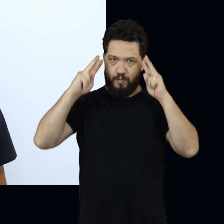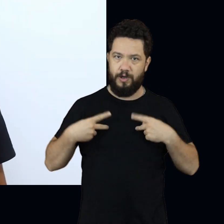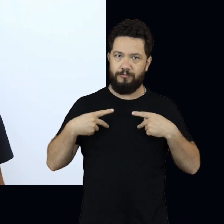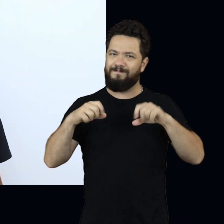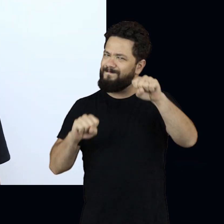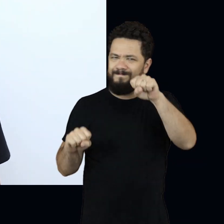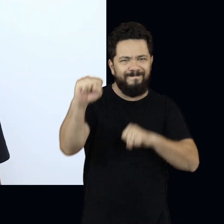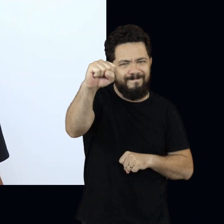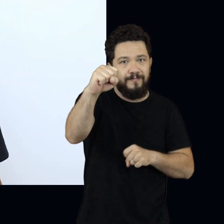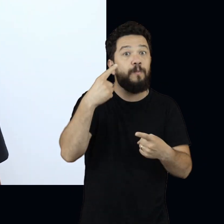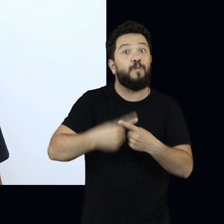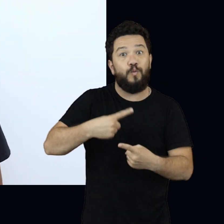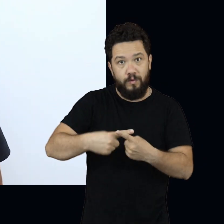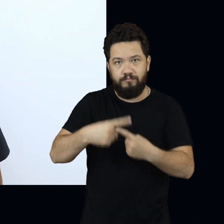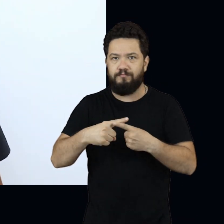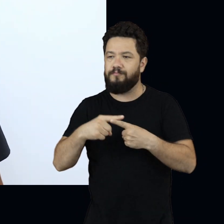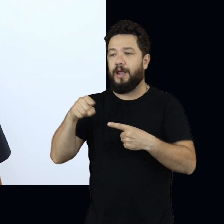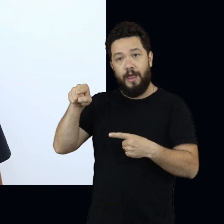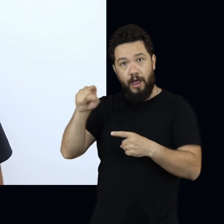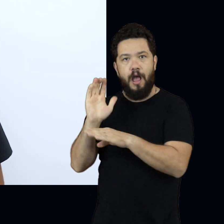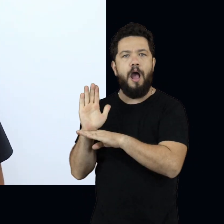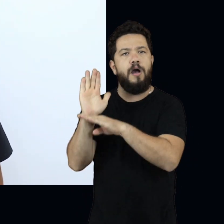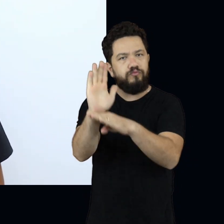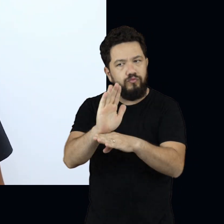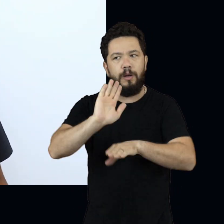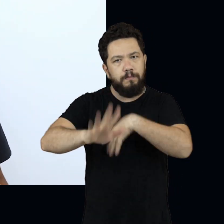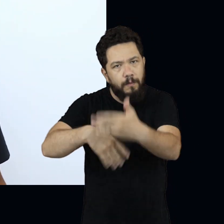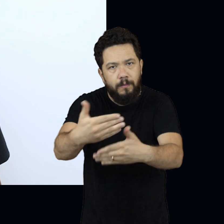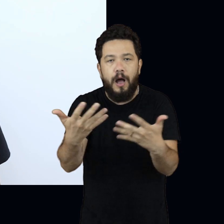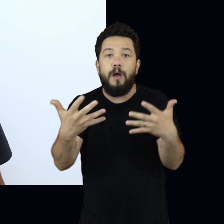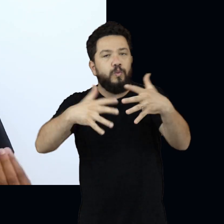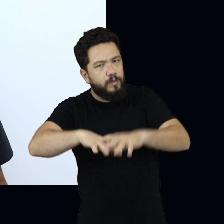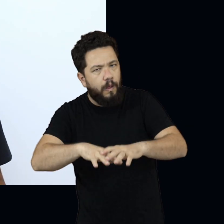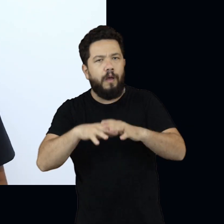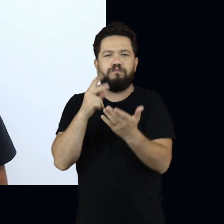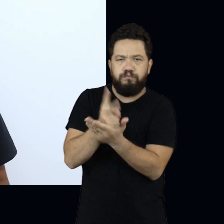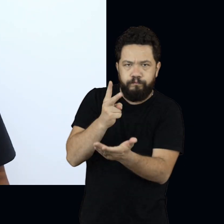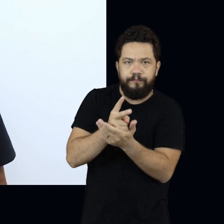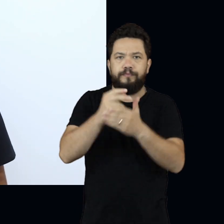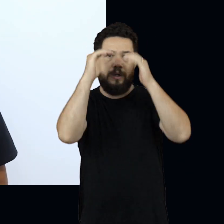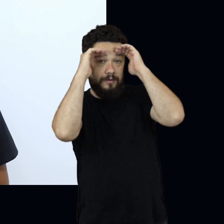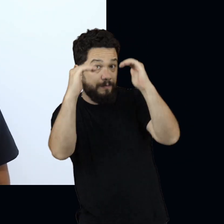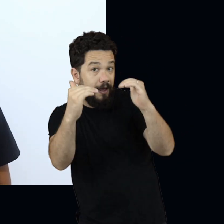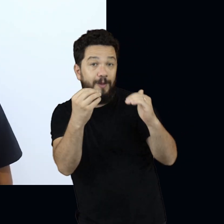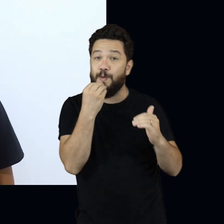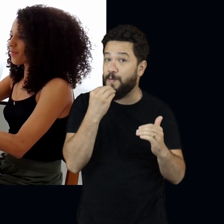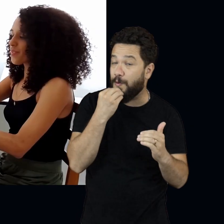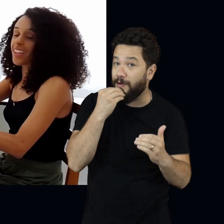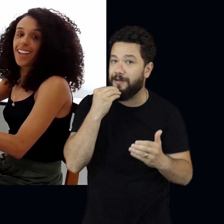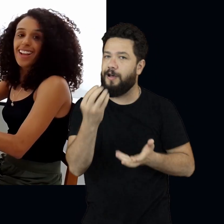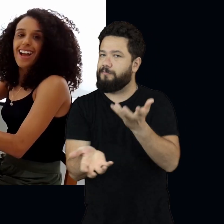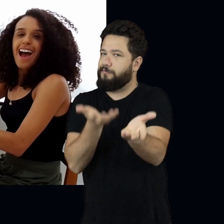nossa para fortalecer ações de acesso, inclusão e permanência, com respeito e equidade de oportunidades.